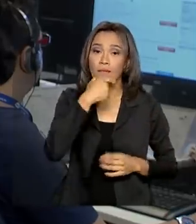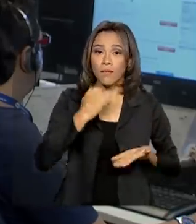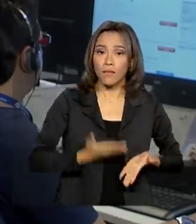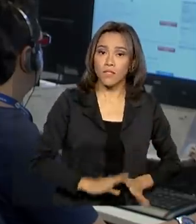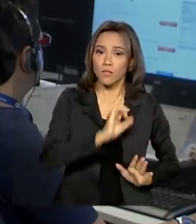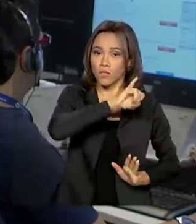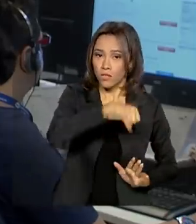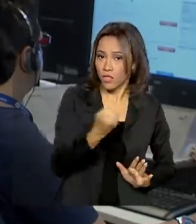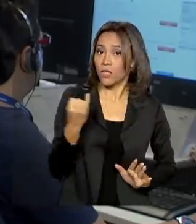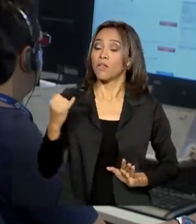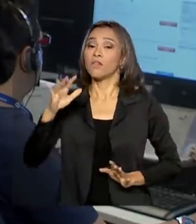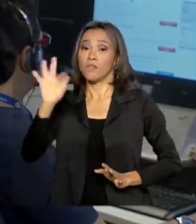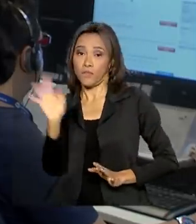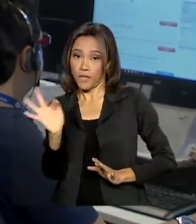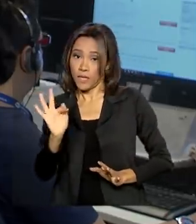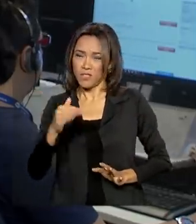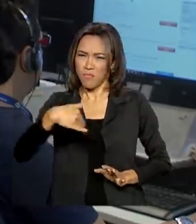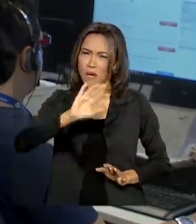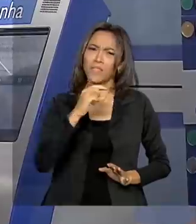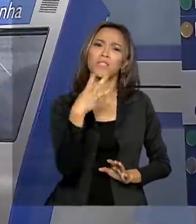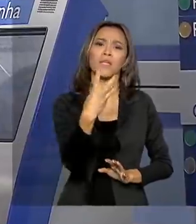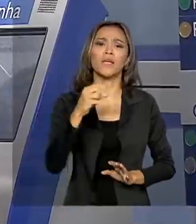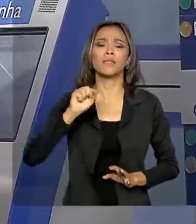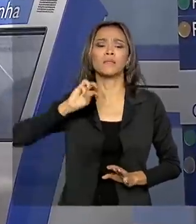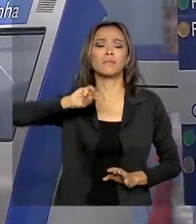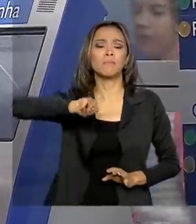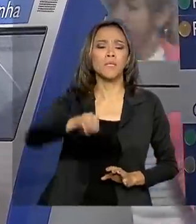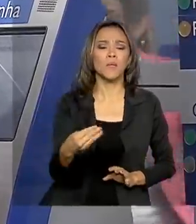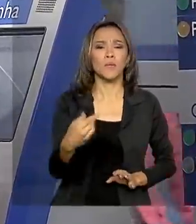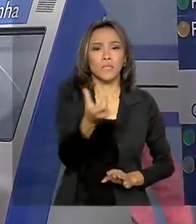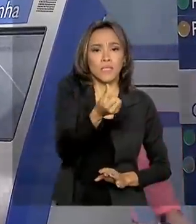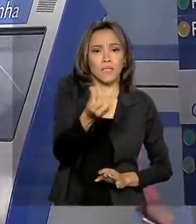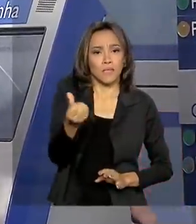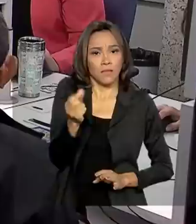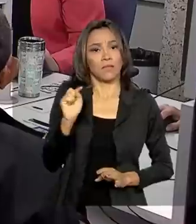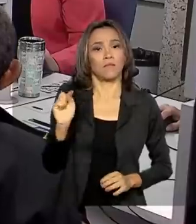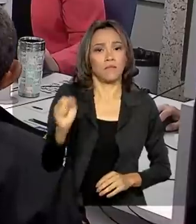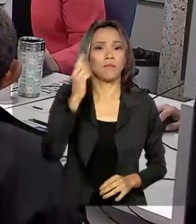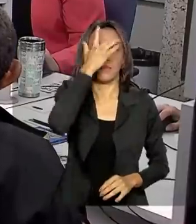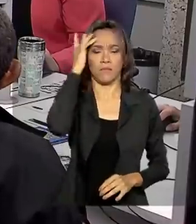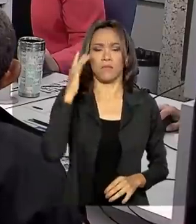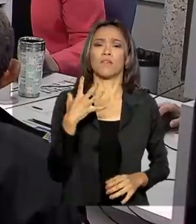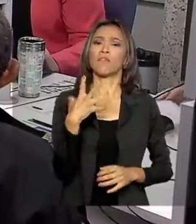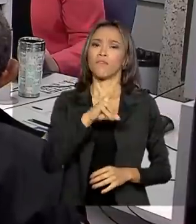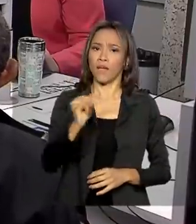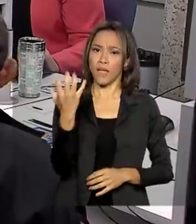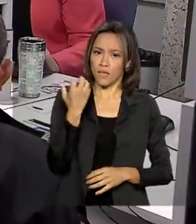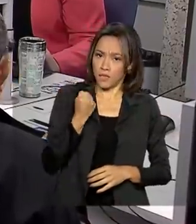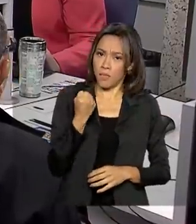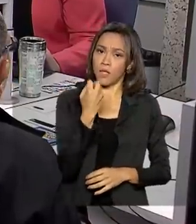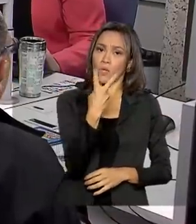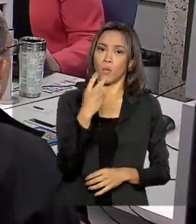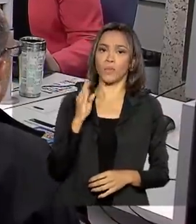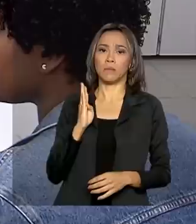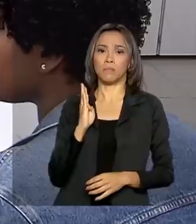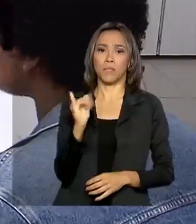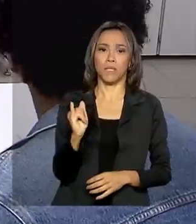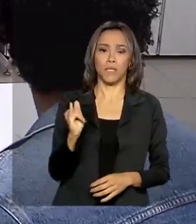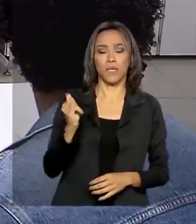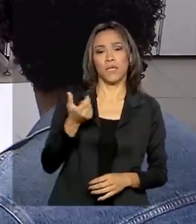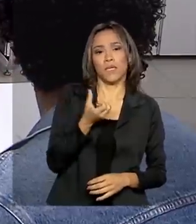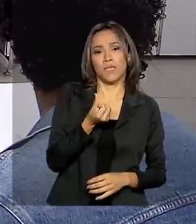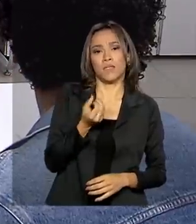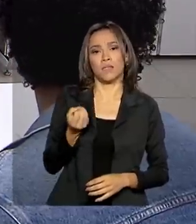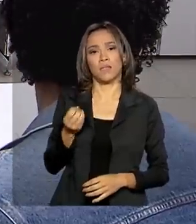fevereiro. São mais de 3 milhões e 600 mil pessoas, que devem receber no total R$,6 bilhões.